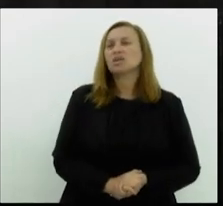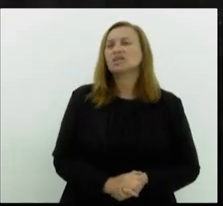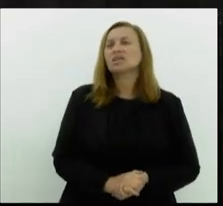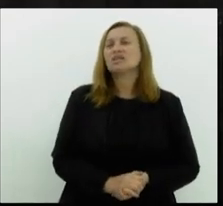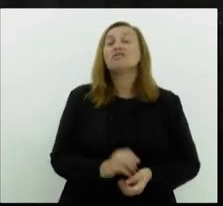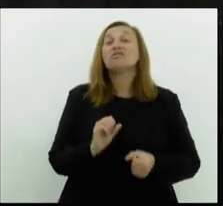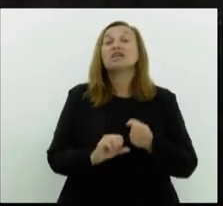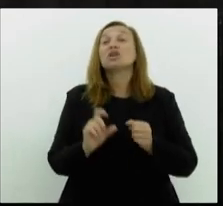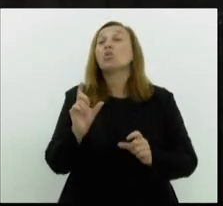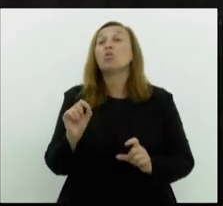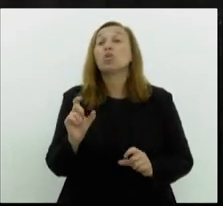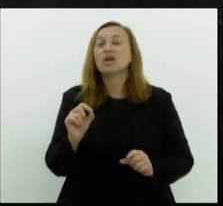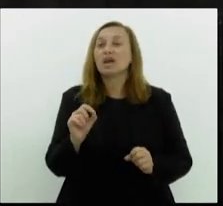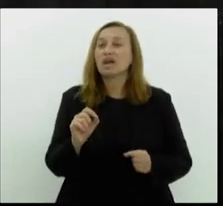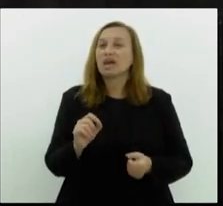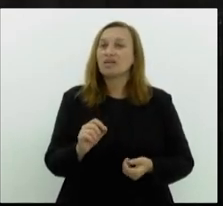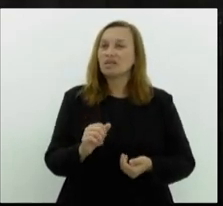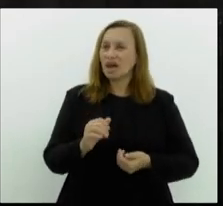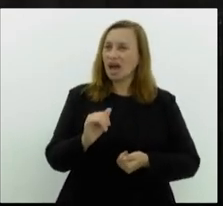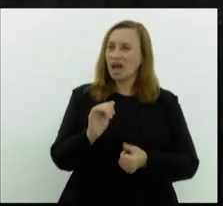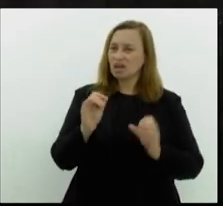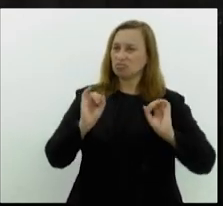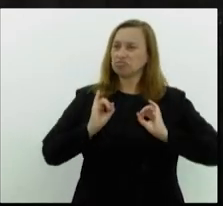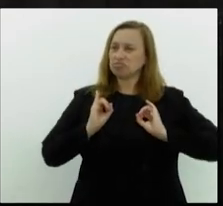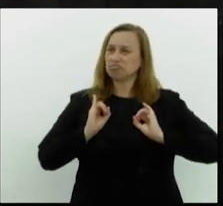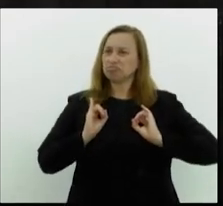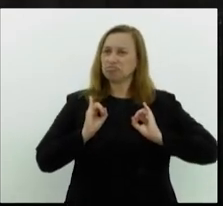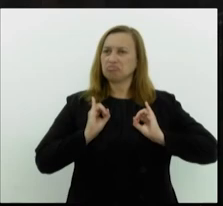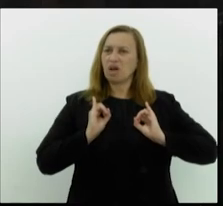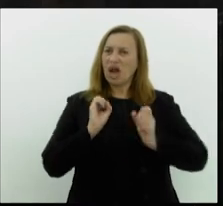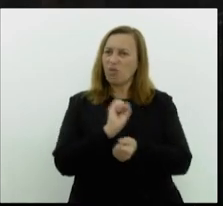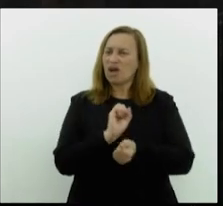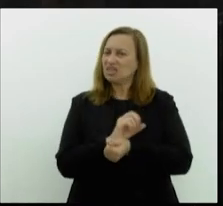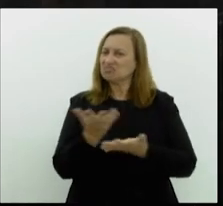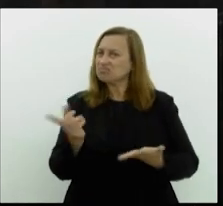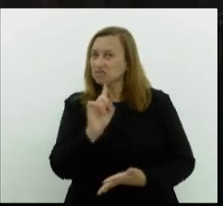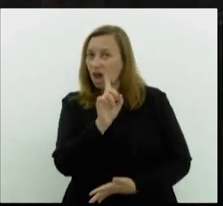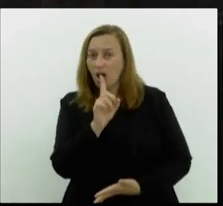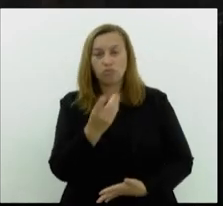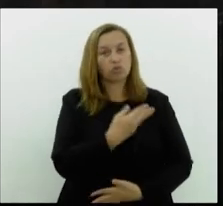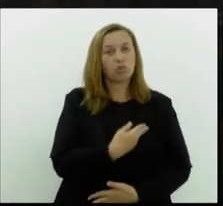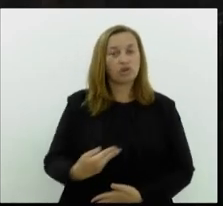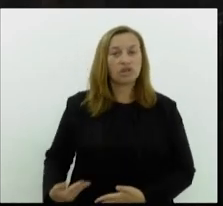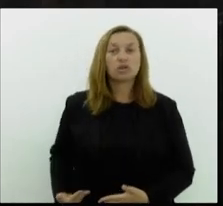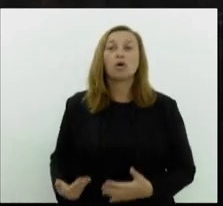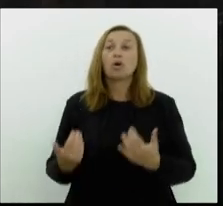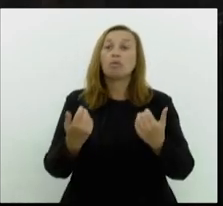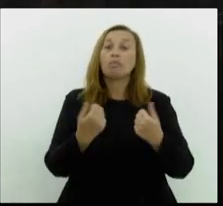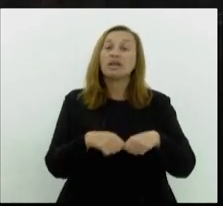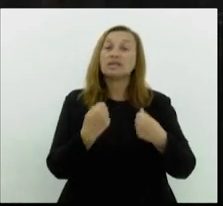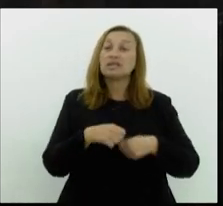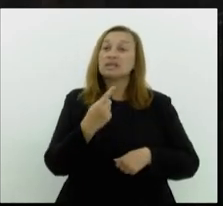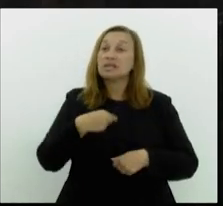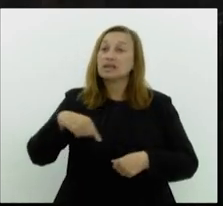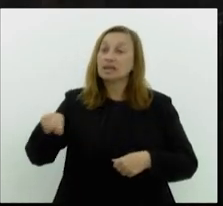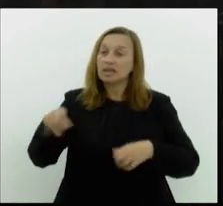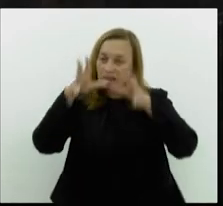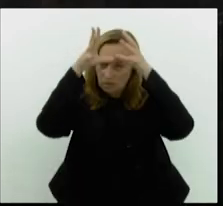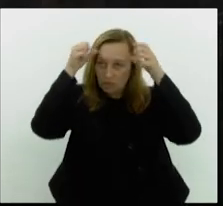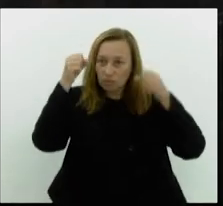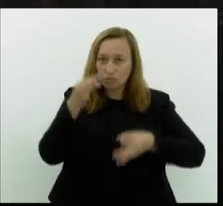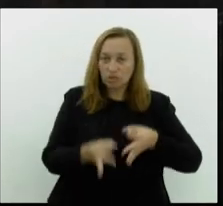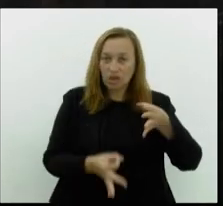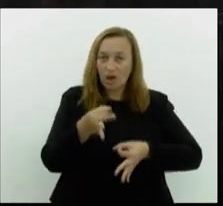fazer? Ficar de baço cruzado? Não. O governador tem que ir ao Supremo Tribunal